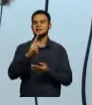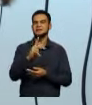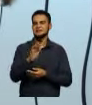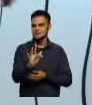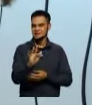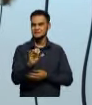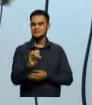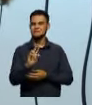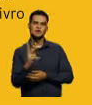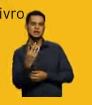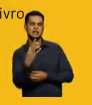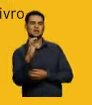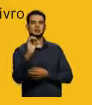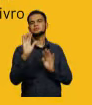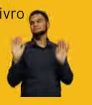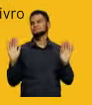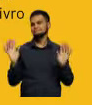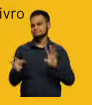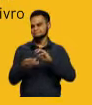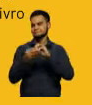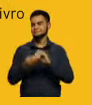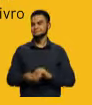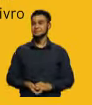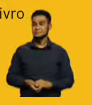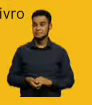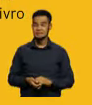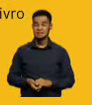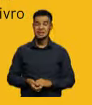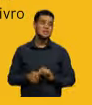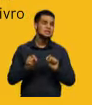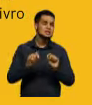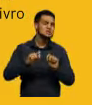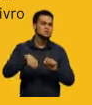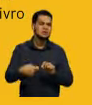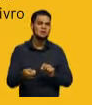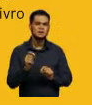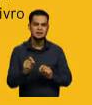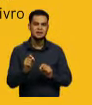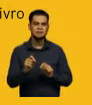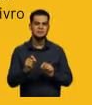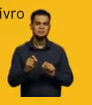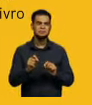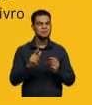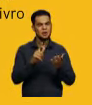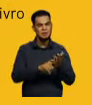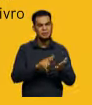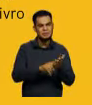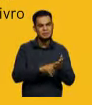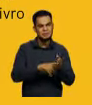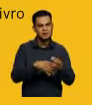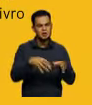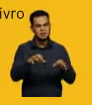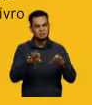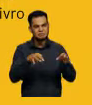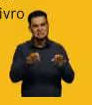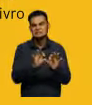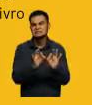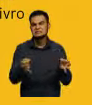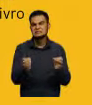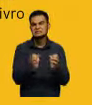Um folheto é uma brochura solta, quer dizer, sem uma cobertura dura ou encadernação.